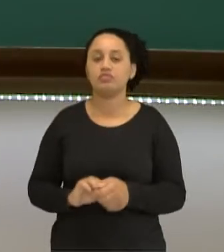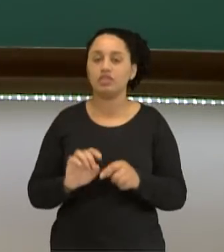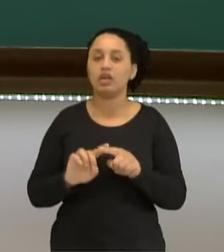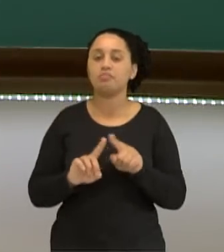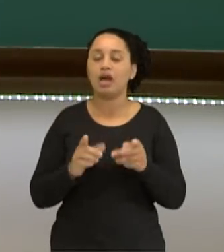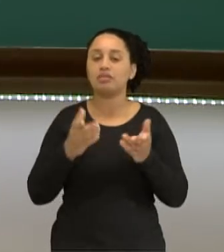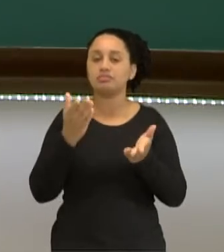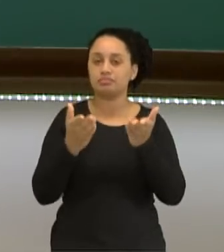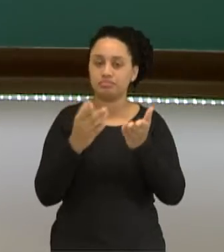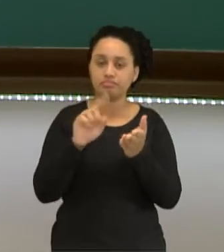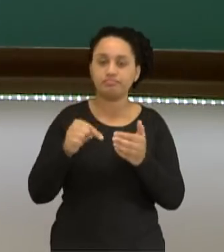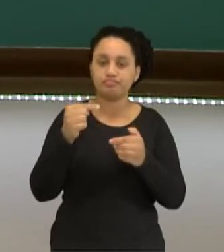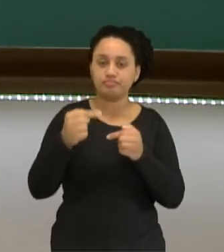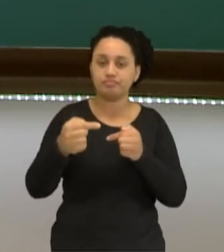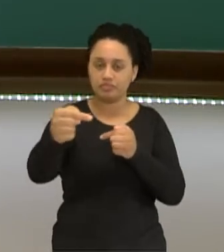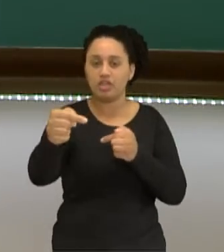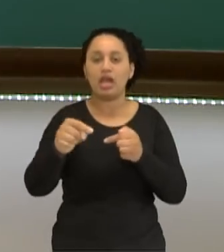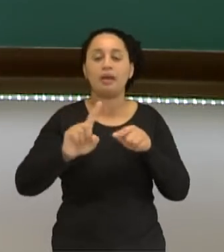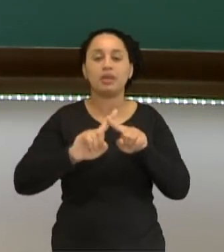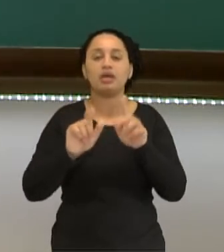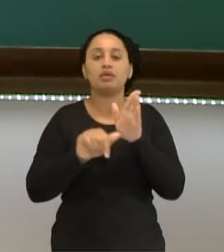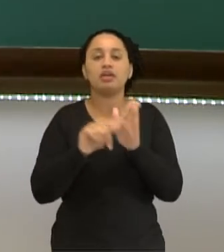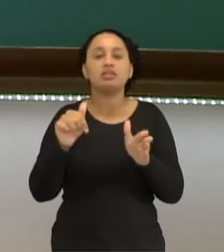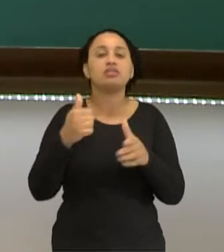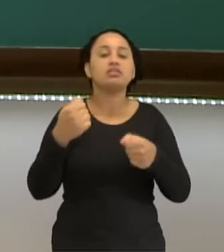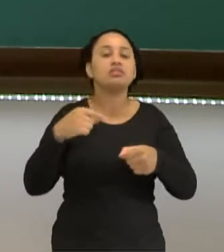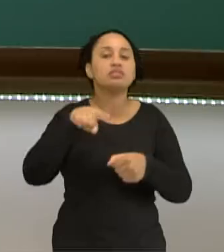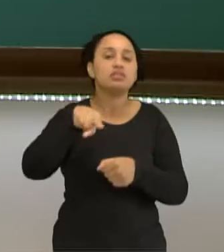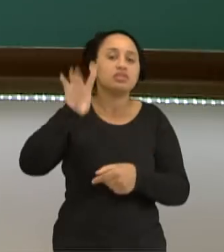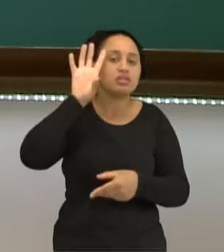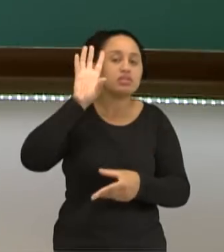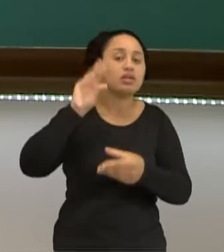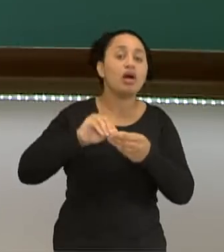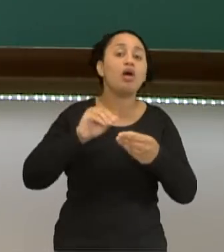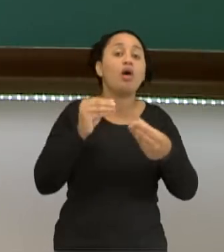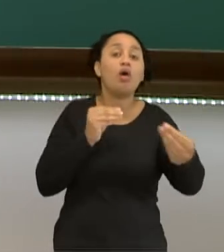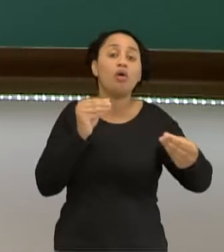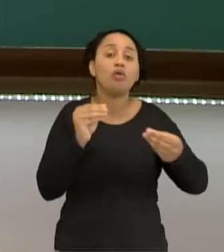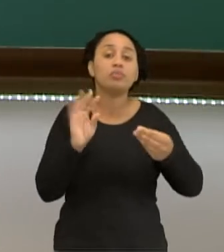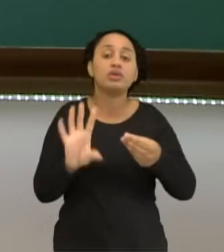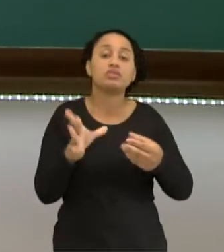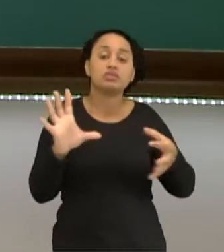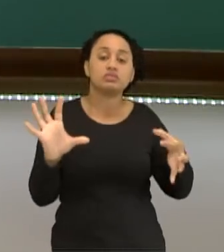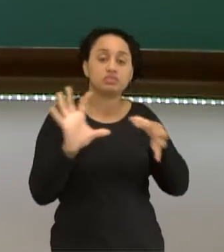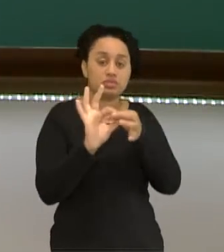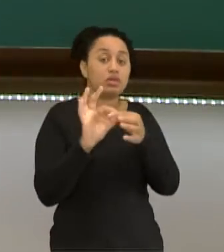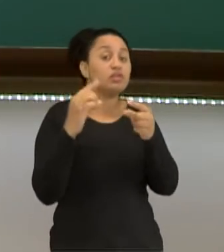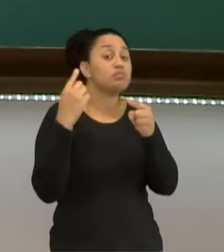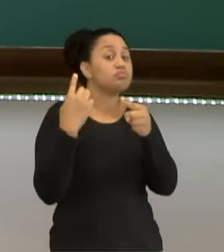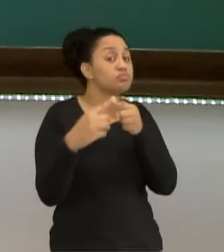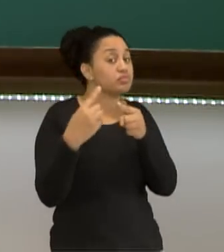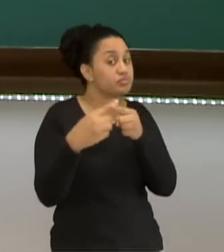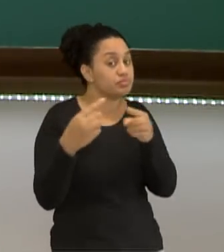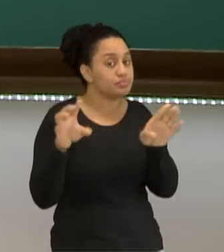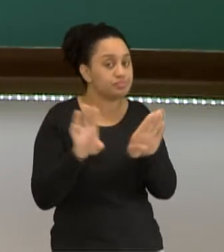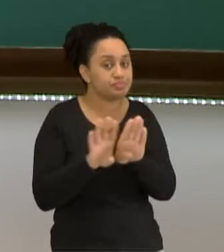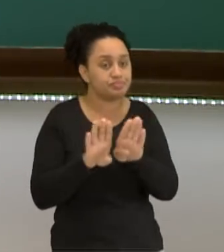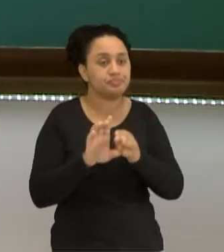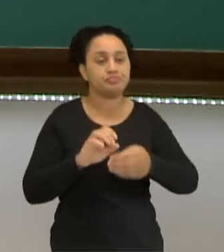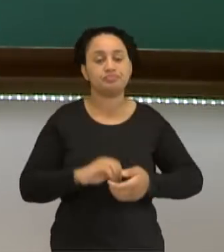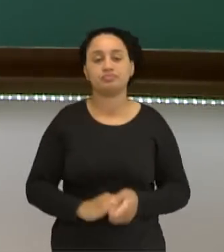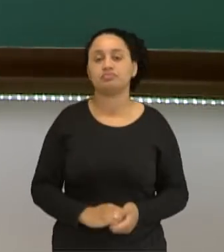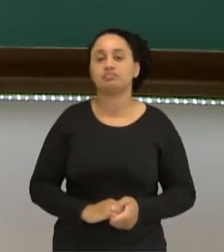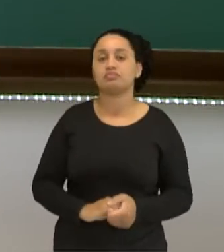estabilidade para vocês. Primeiro, eu preciso que vocês entendam como é que esses elementos se ligaram e por quê. Eles fizeram ligações